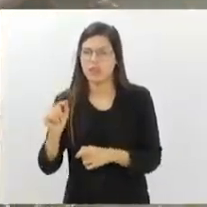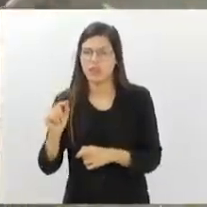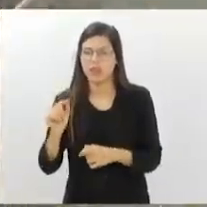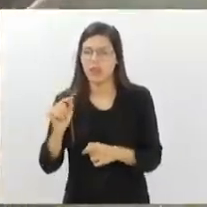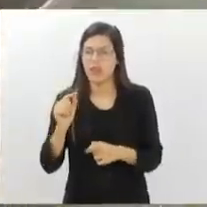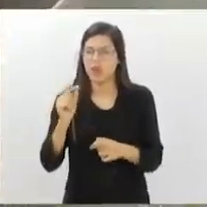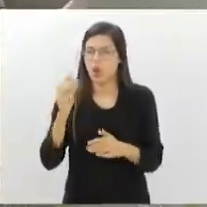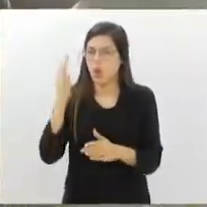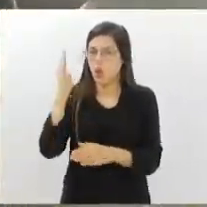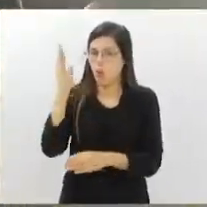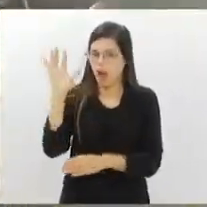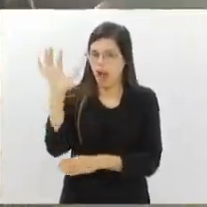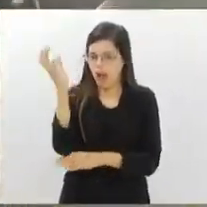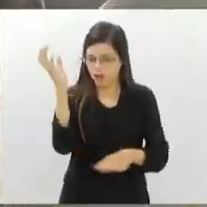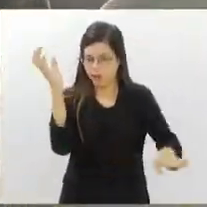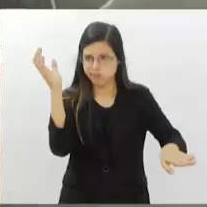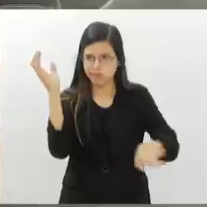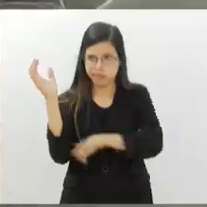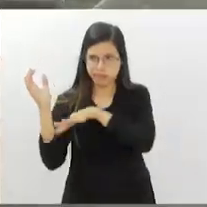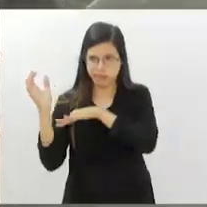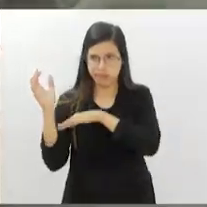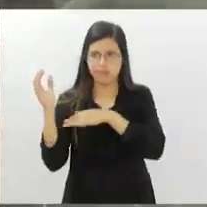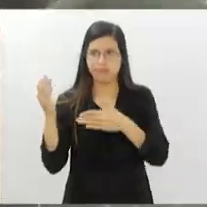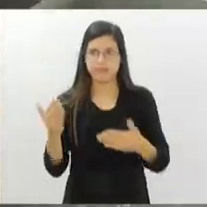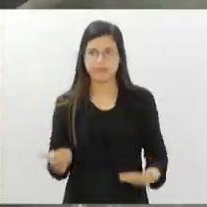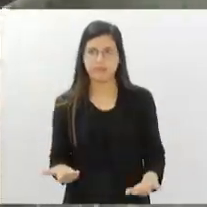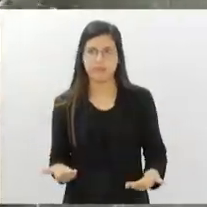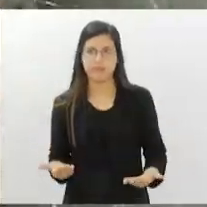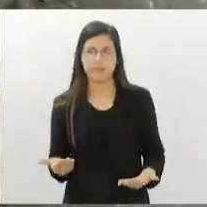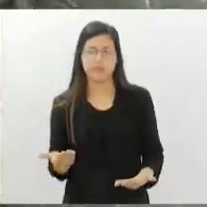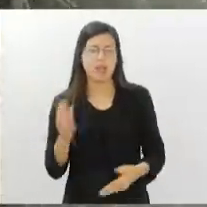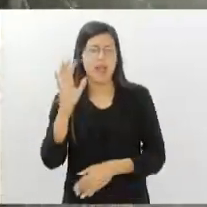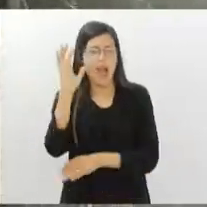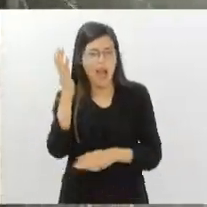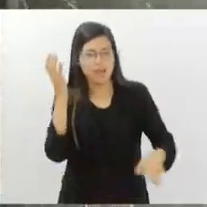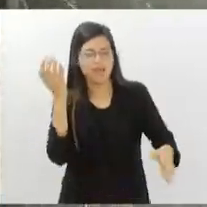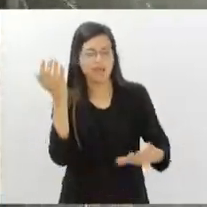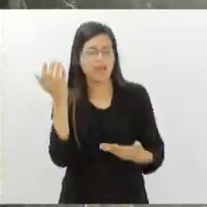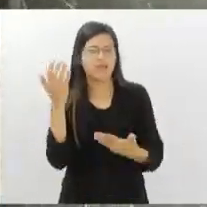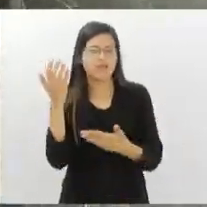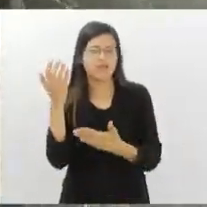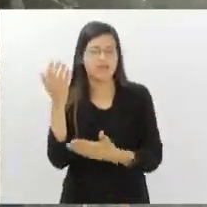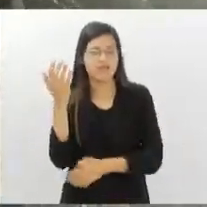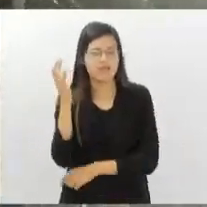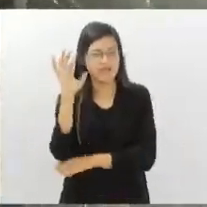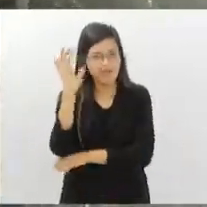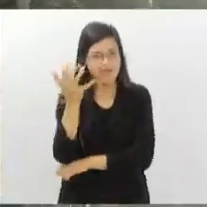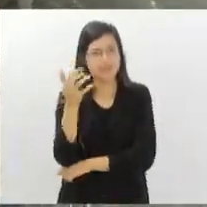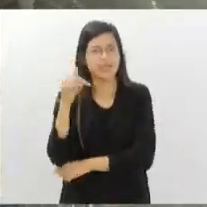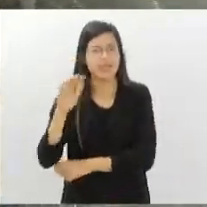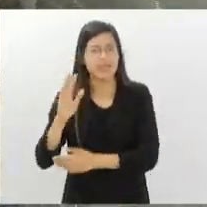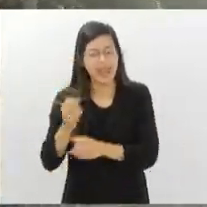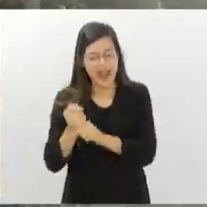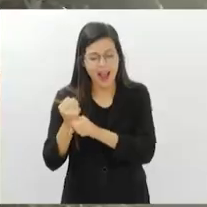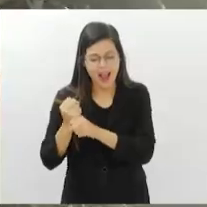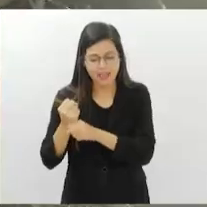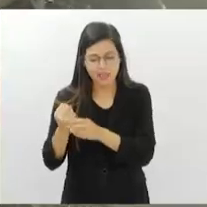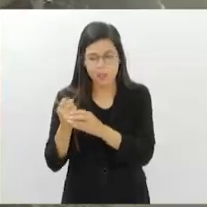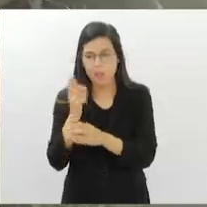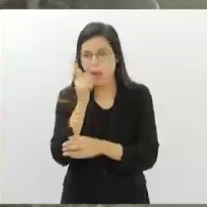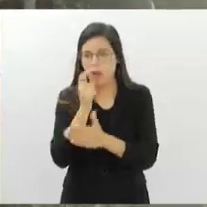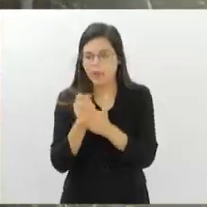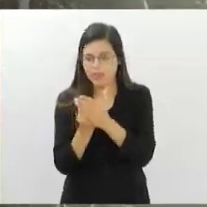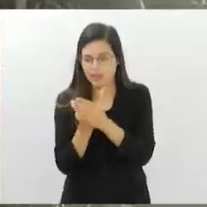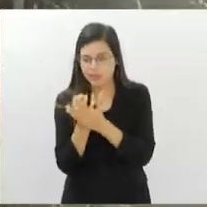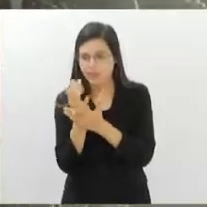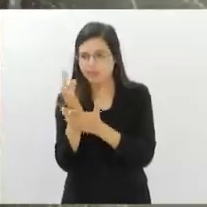cortaram indevidamente a árvore, uma árvore que levou alguns bons anos para crescer